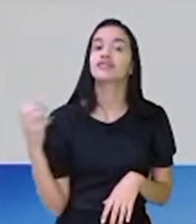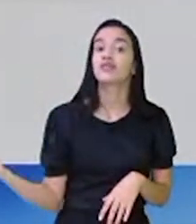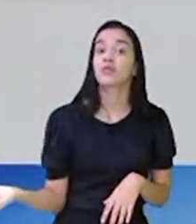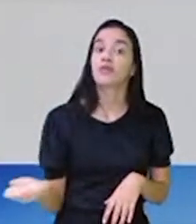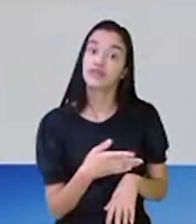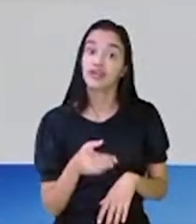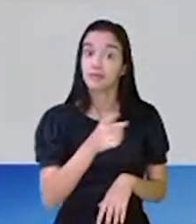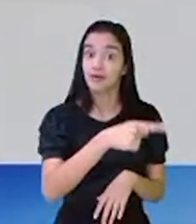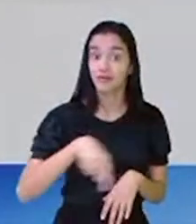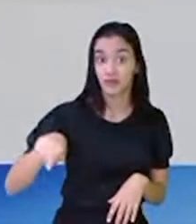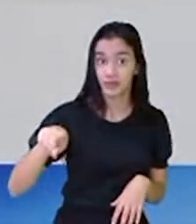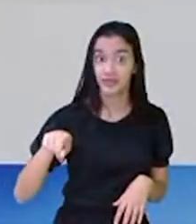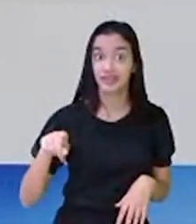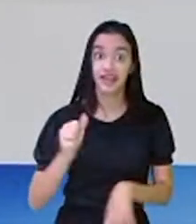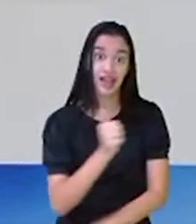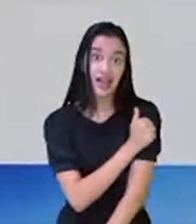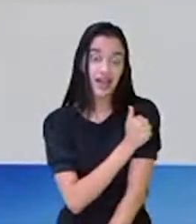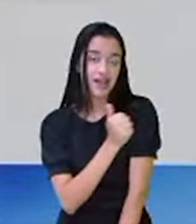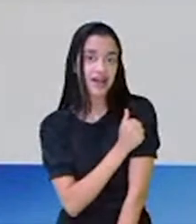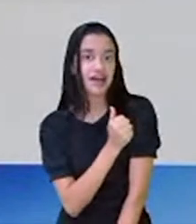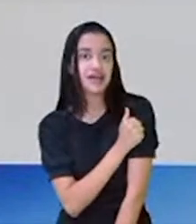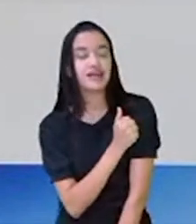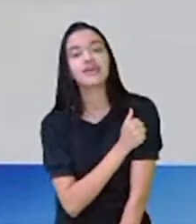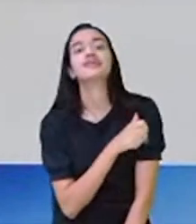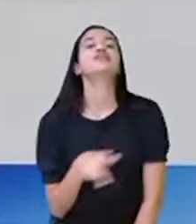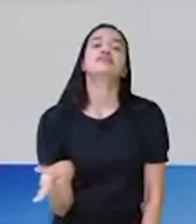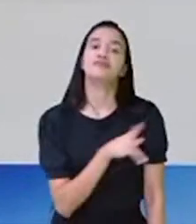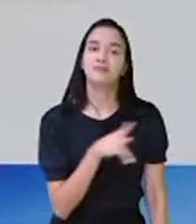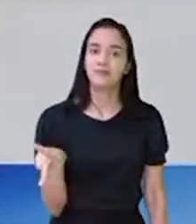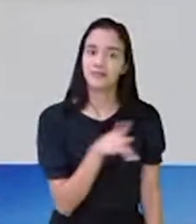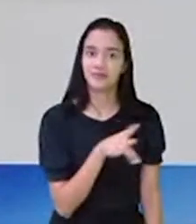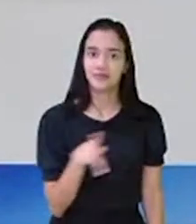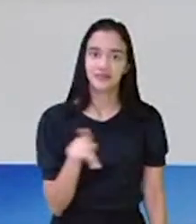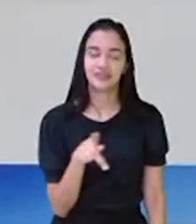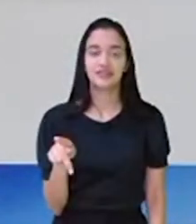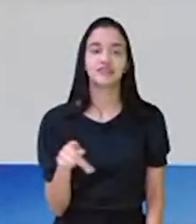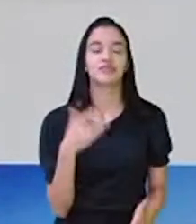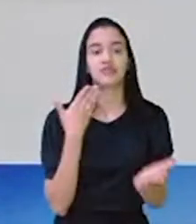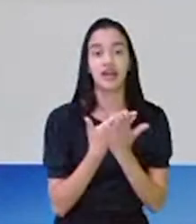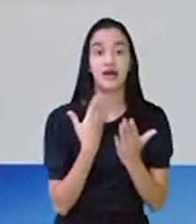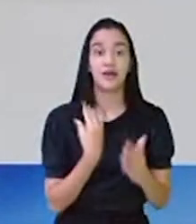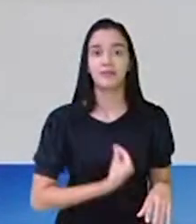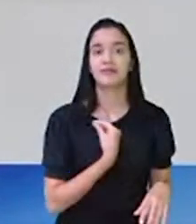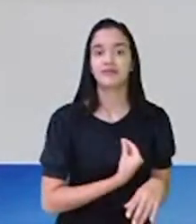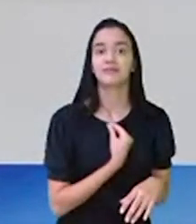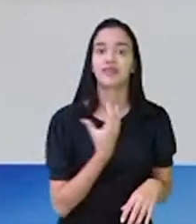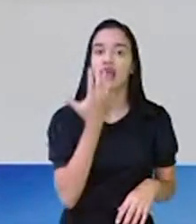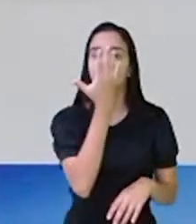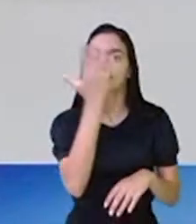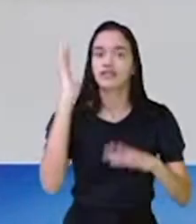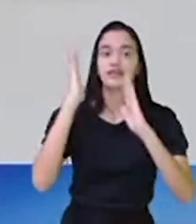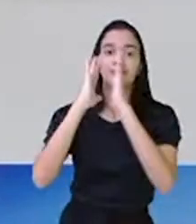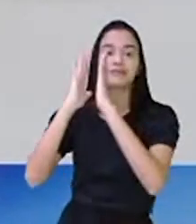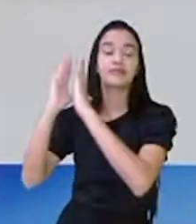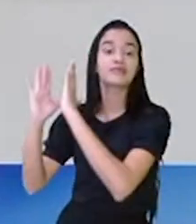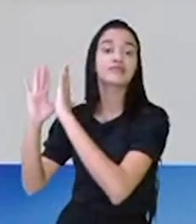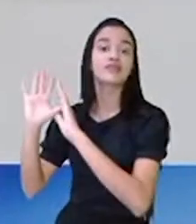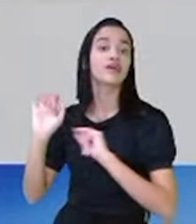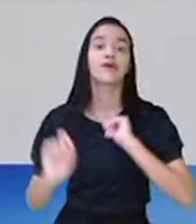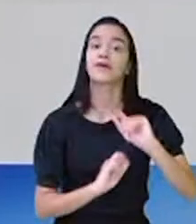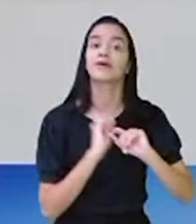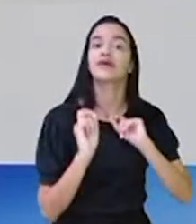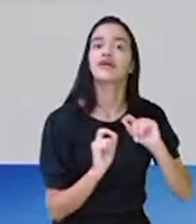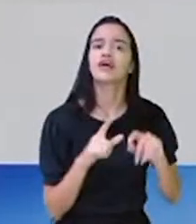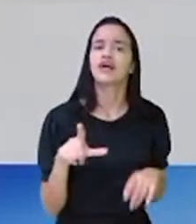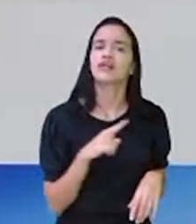você estudante e para você professor aí da aula presencial. Na árvore de livros agora, elas estão